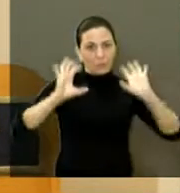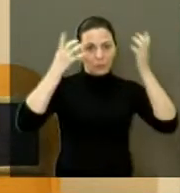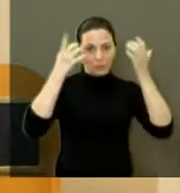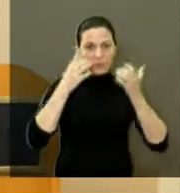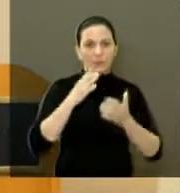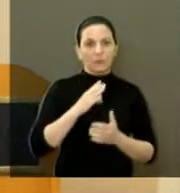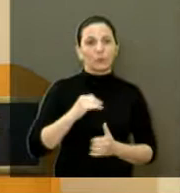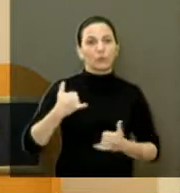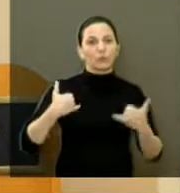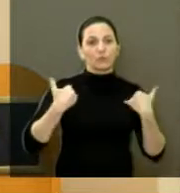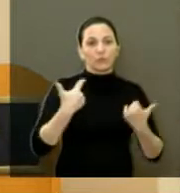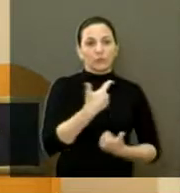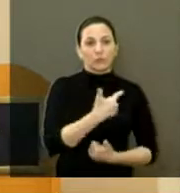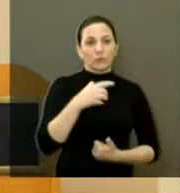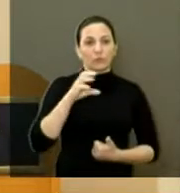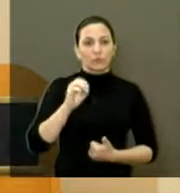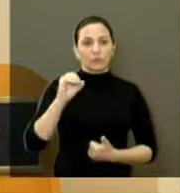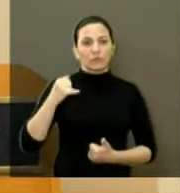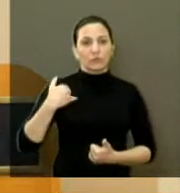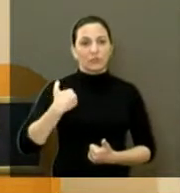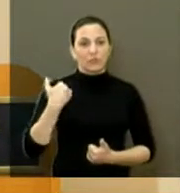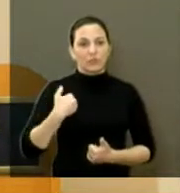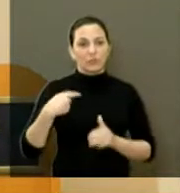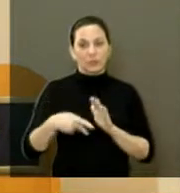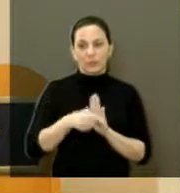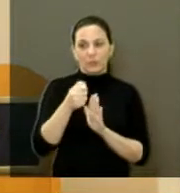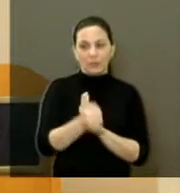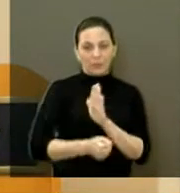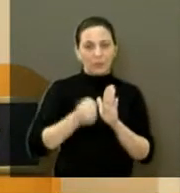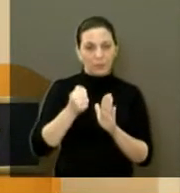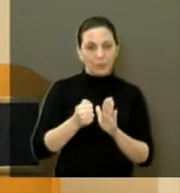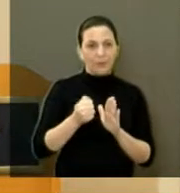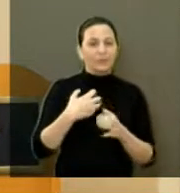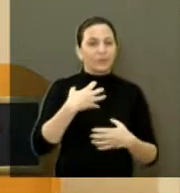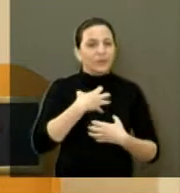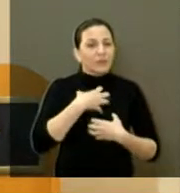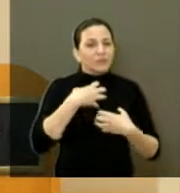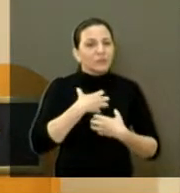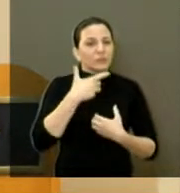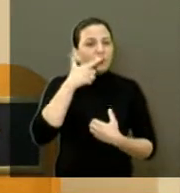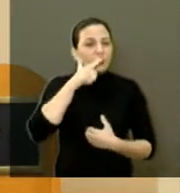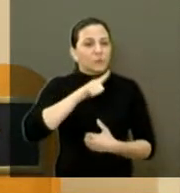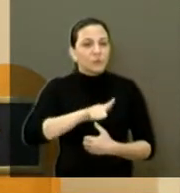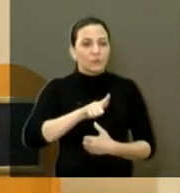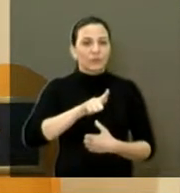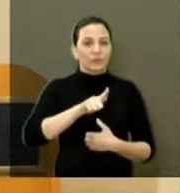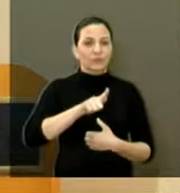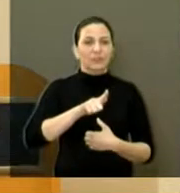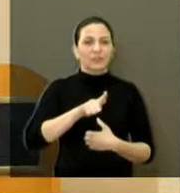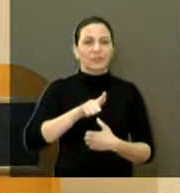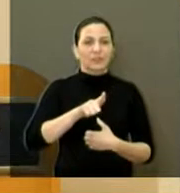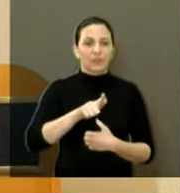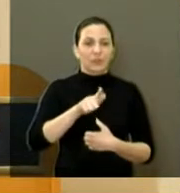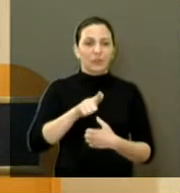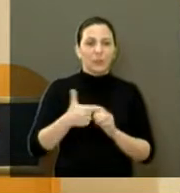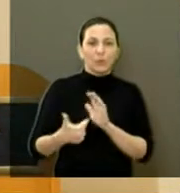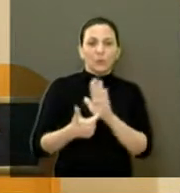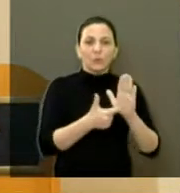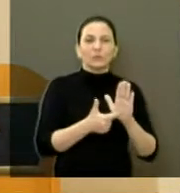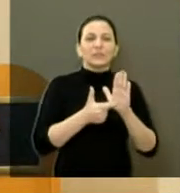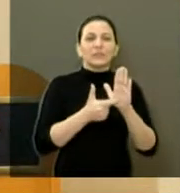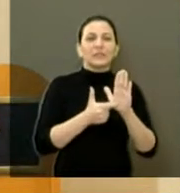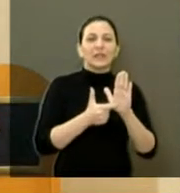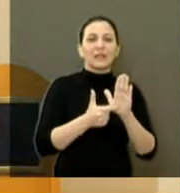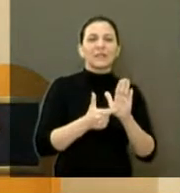bicentenário de nossa cidade. E desta forma foram superadas em verdades disseminadas